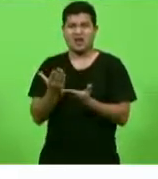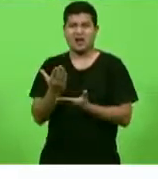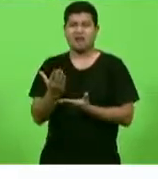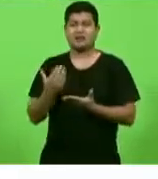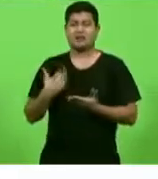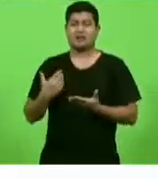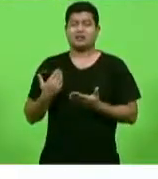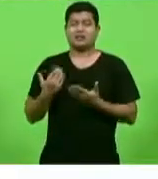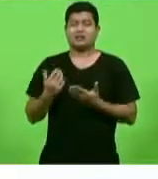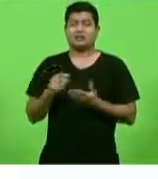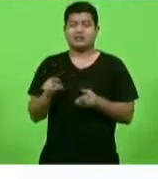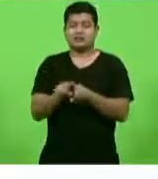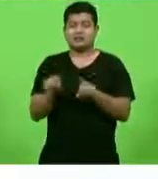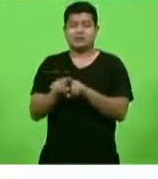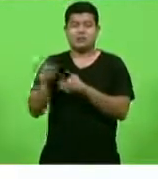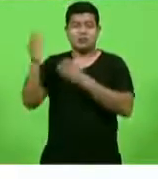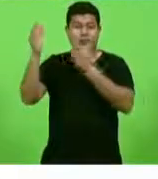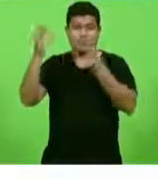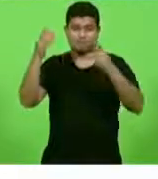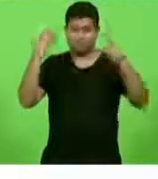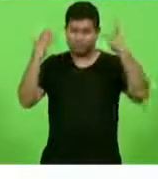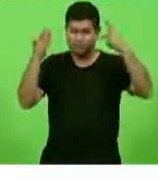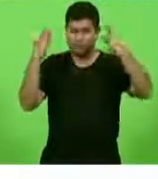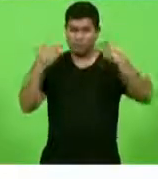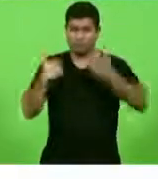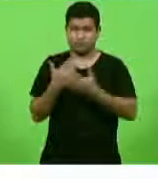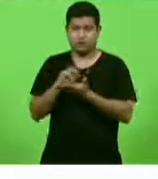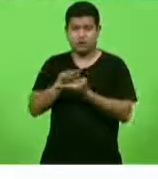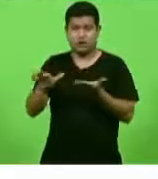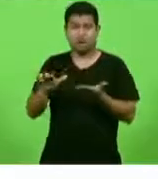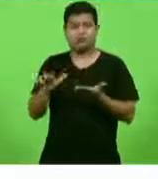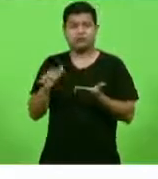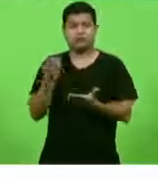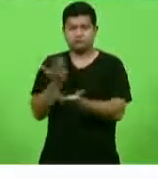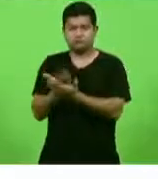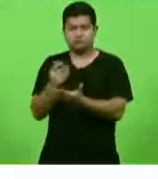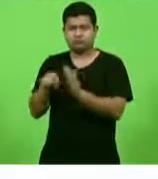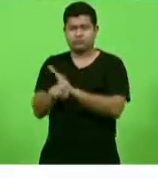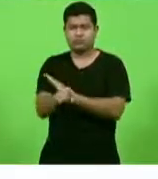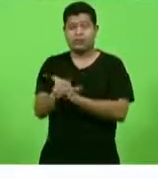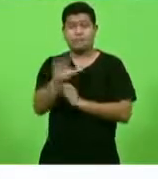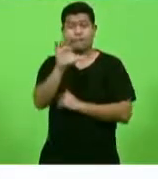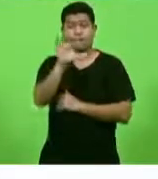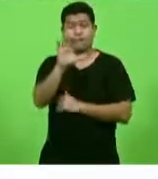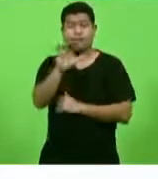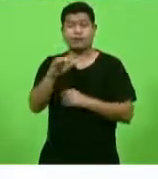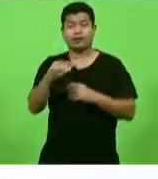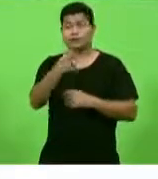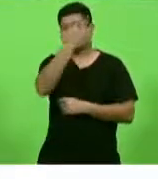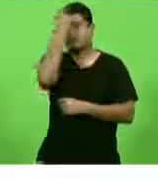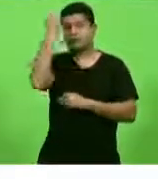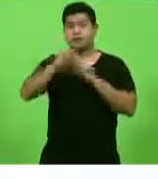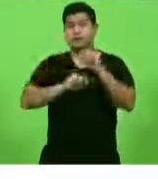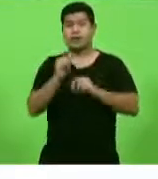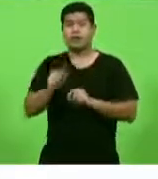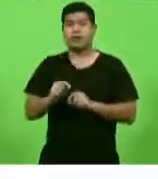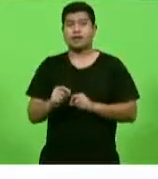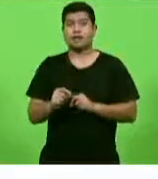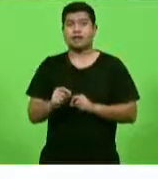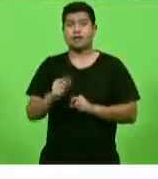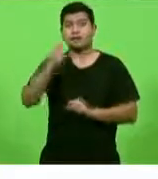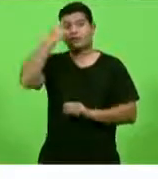psicanalíticos e psicológicos. Mas, ela esqueceu aqui de colocar o principal deles, que é o